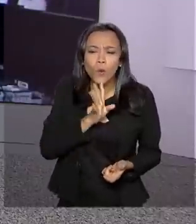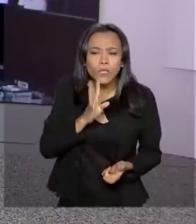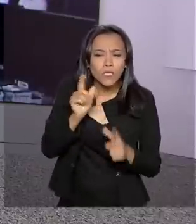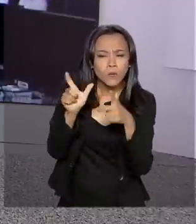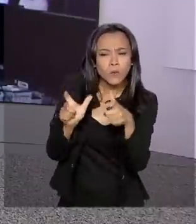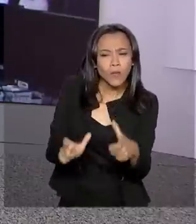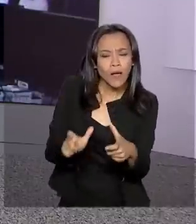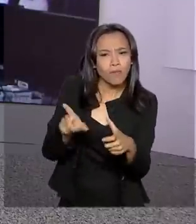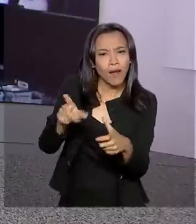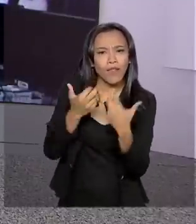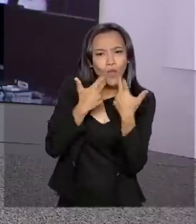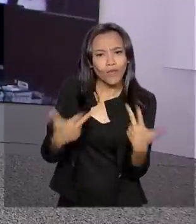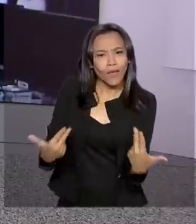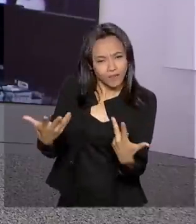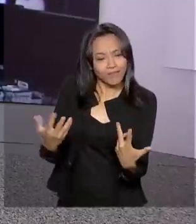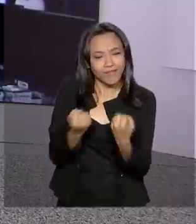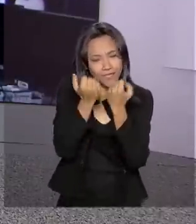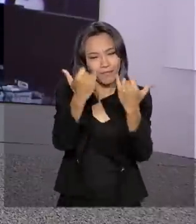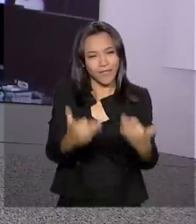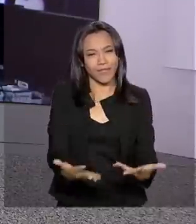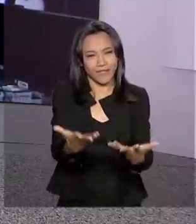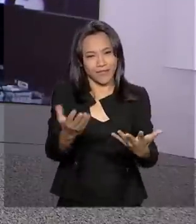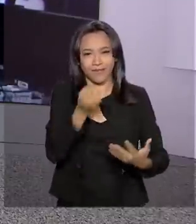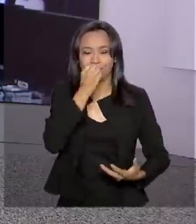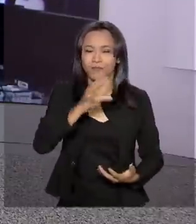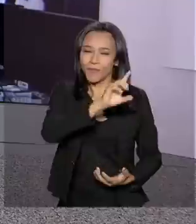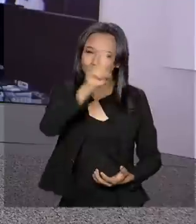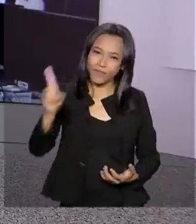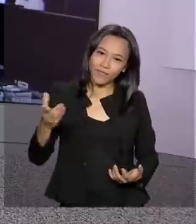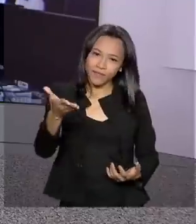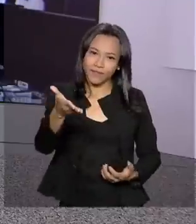essa novidade e conta agora para a gente. Bom dia, Ricardo.